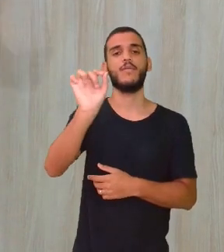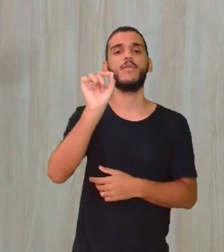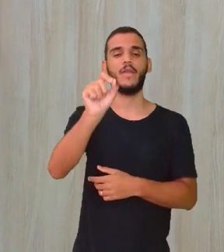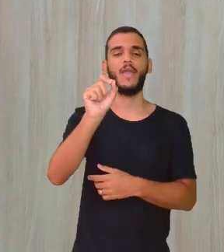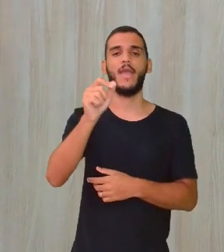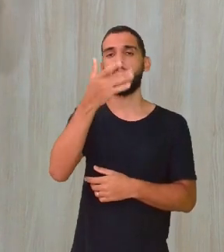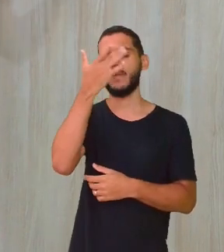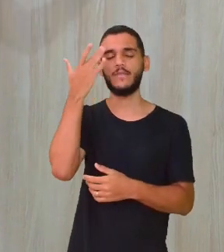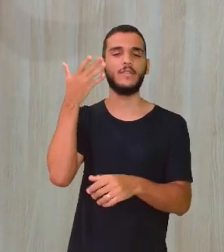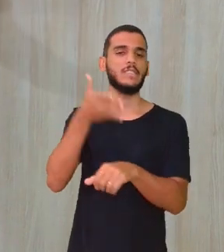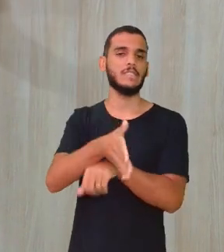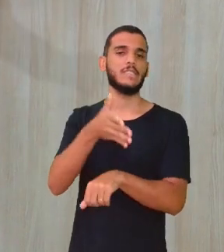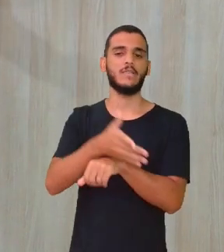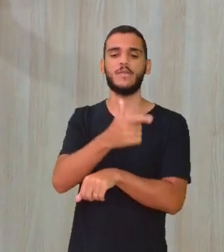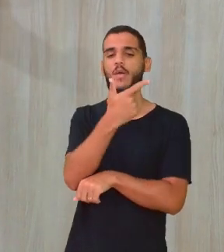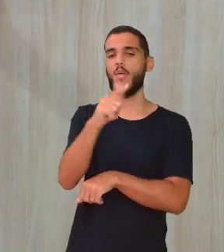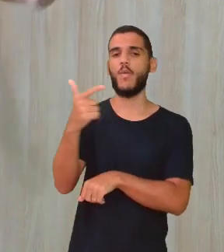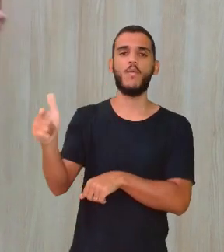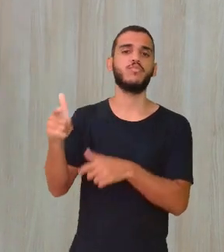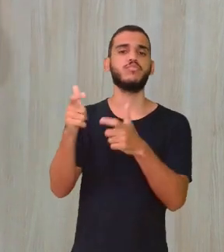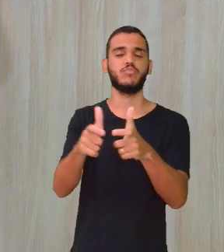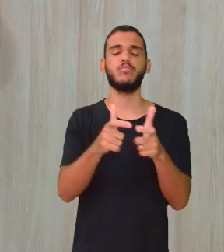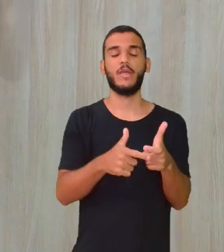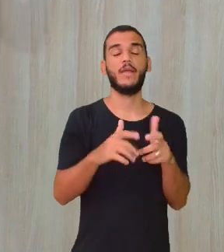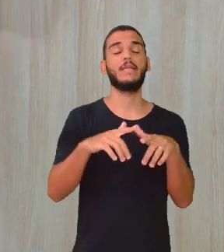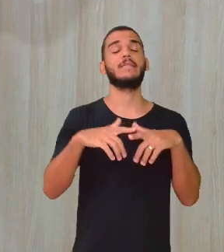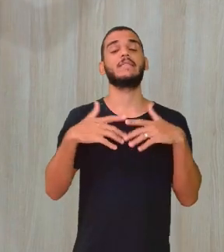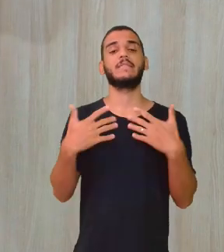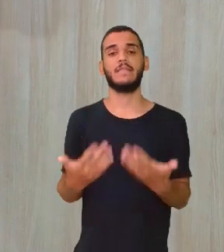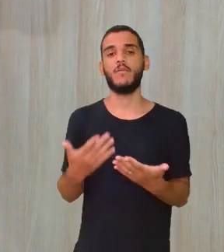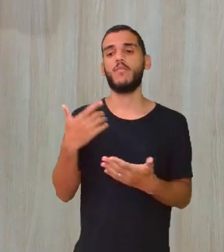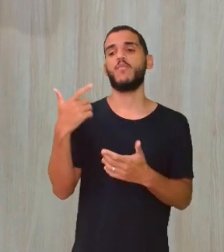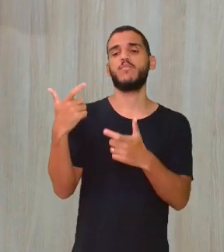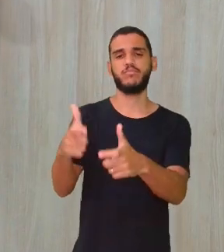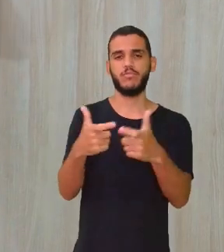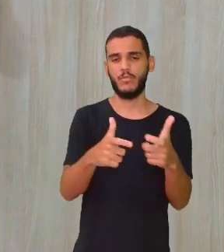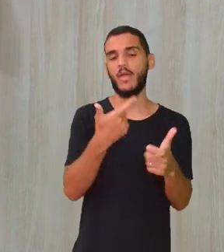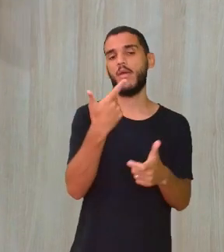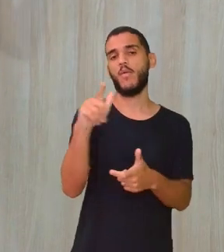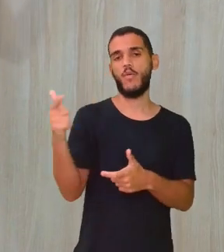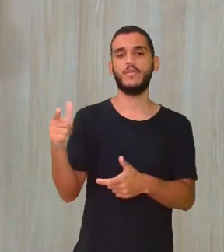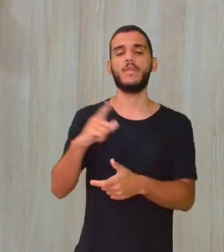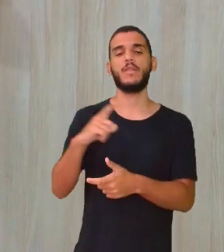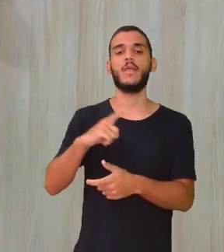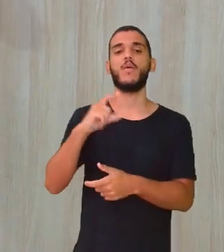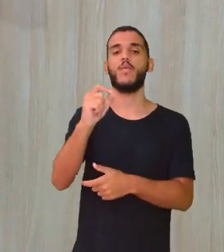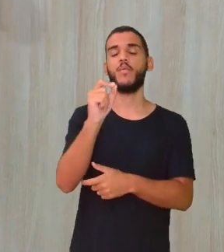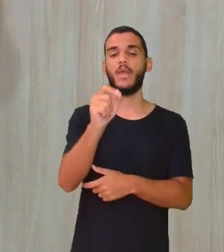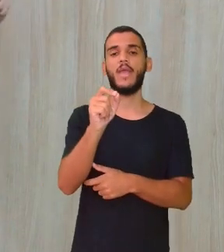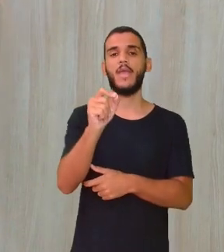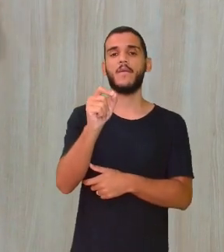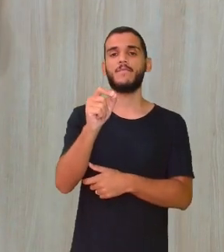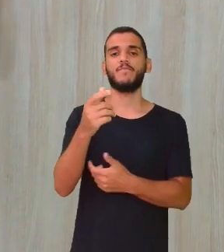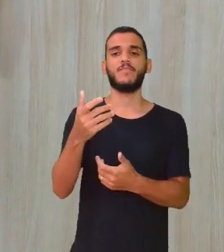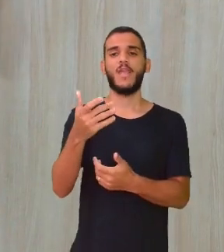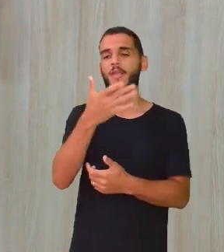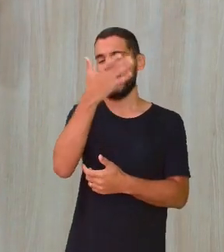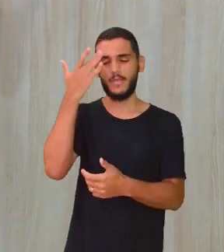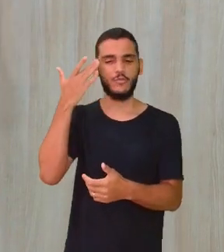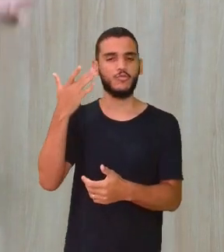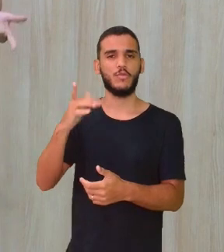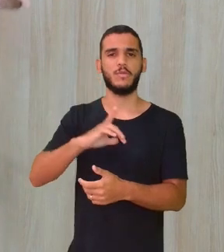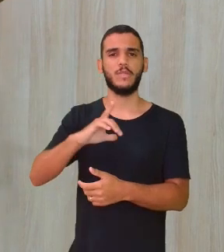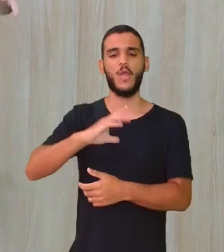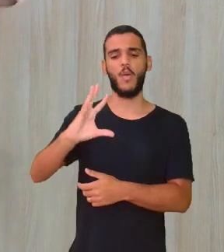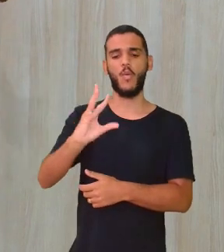acesso a outros espaços. E é nesses outros espaços em que há uma maior circulação de poder. Se você não acessa esses